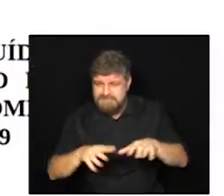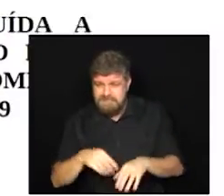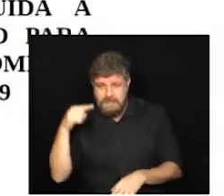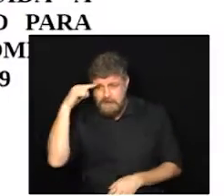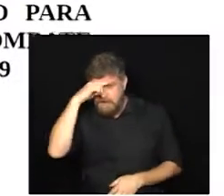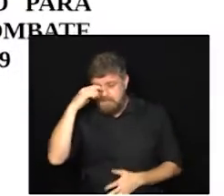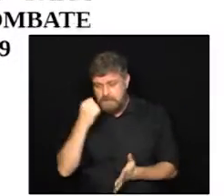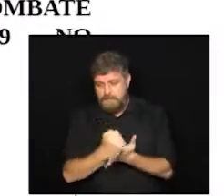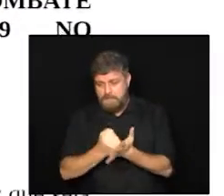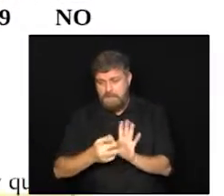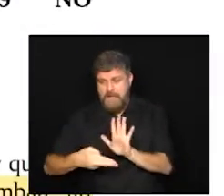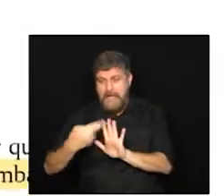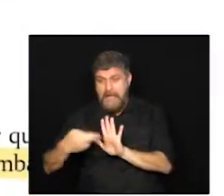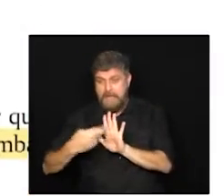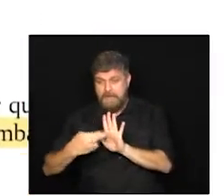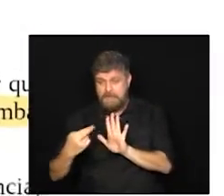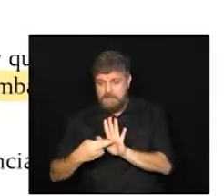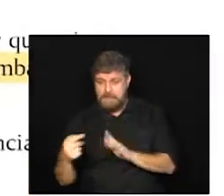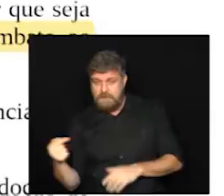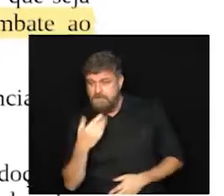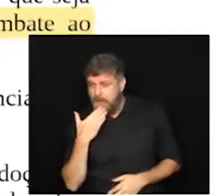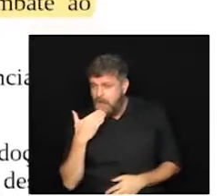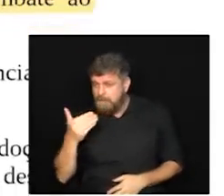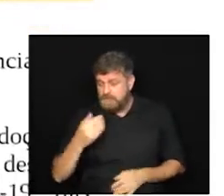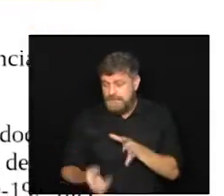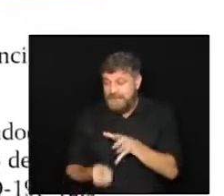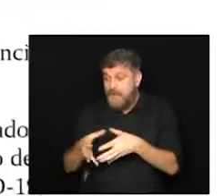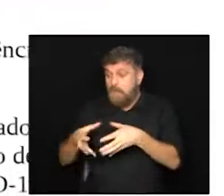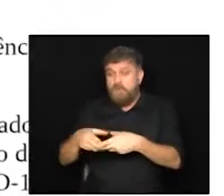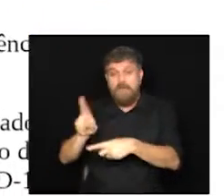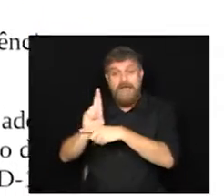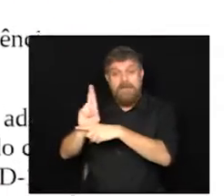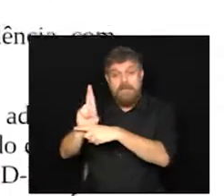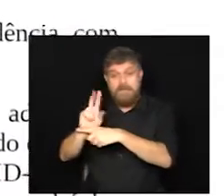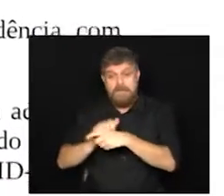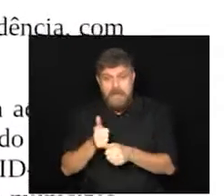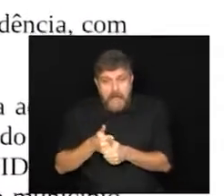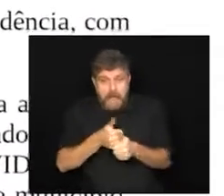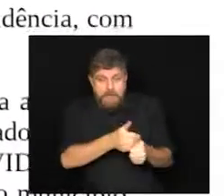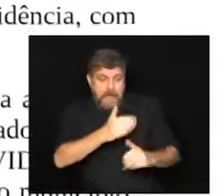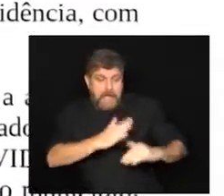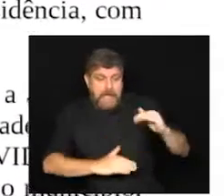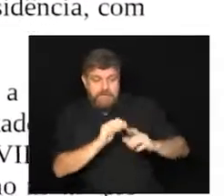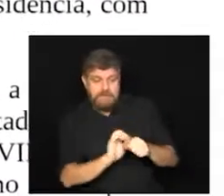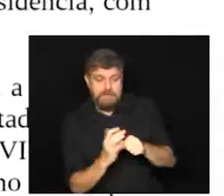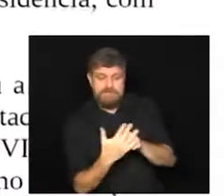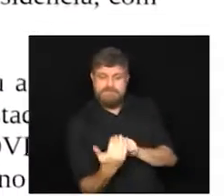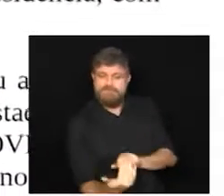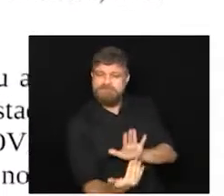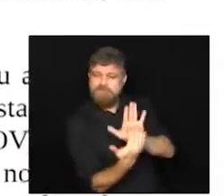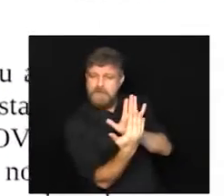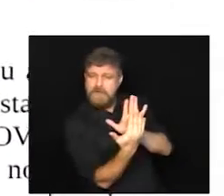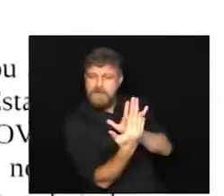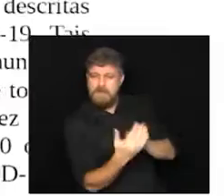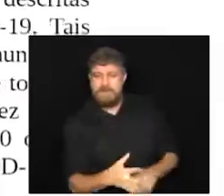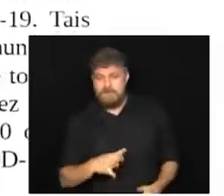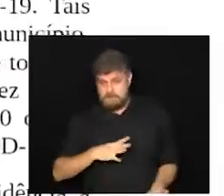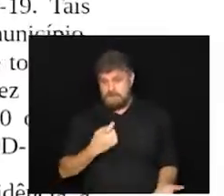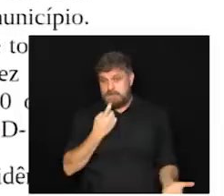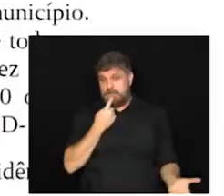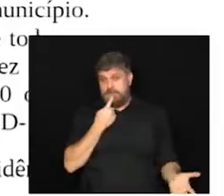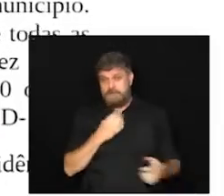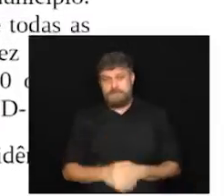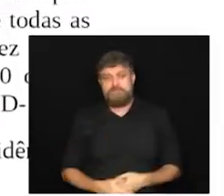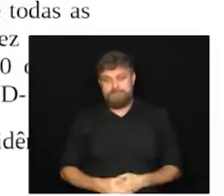protocolou um requerimento na Câmara onde pedia uma comissão de representação para acompanhar as ações de combate à covid-19 em Campinas.